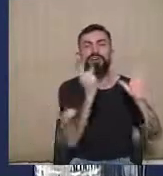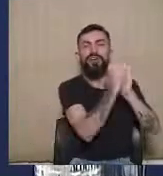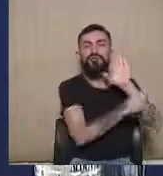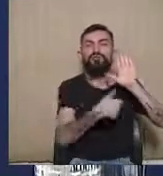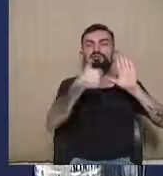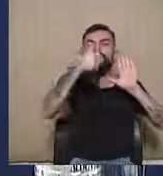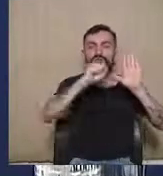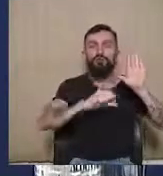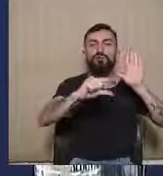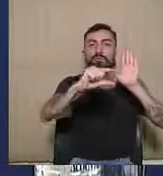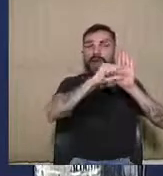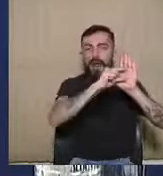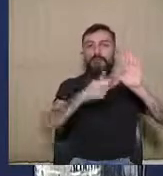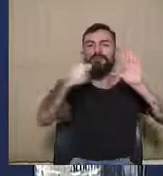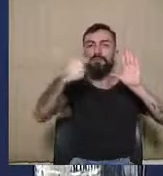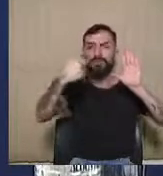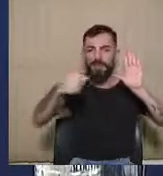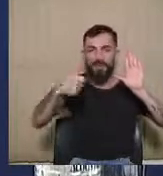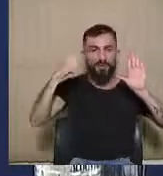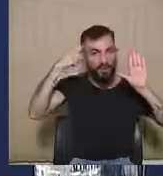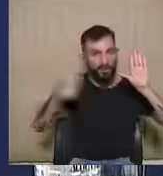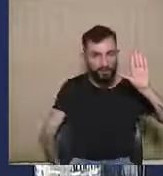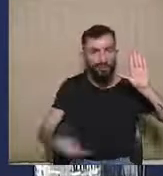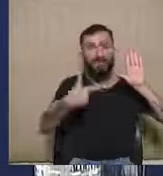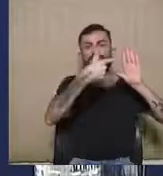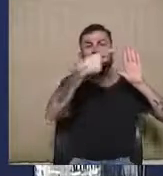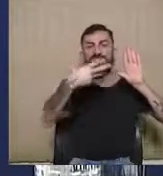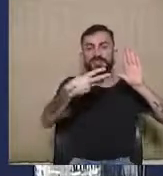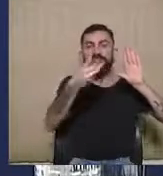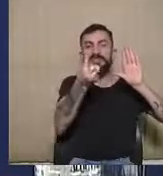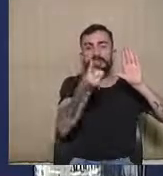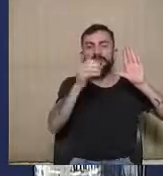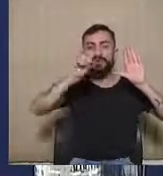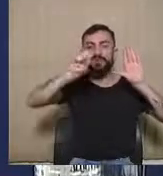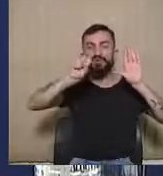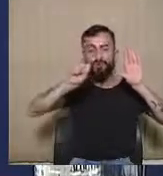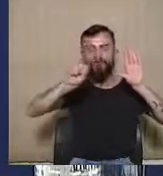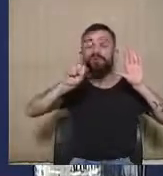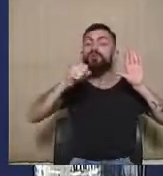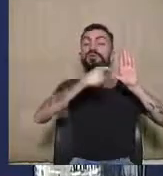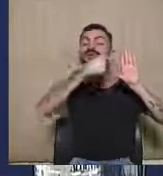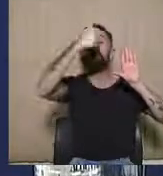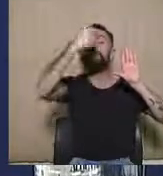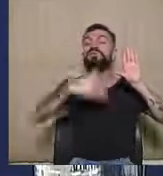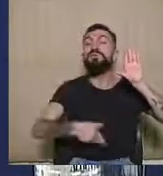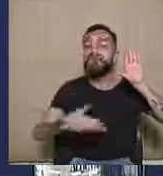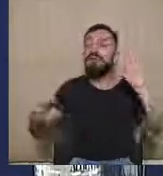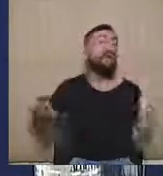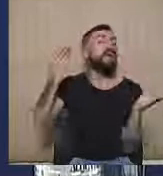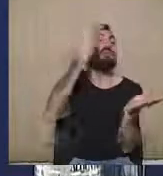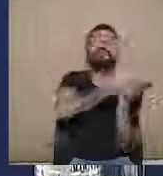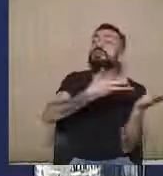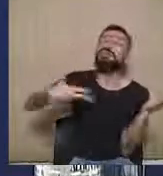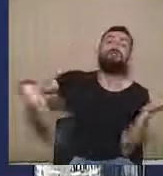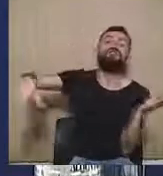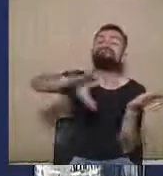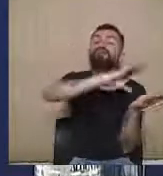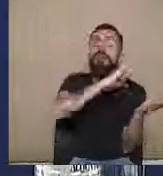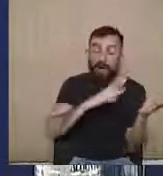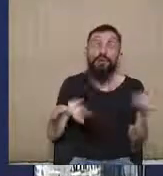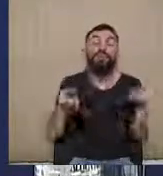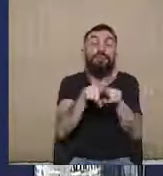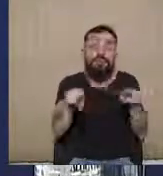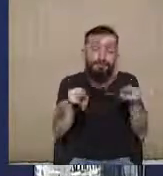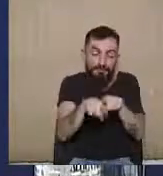18, parágrafo 1º da Resolução 23.608, no que toca às representações em geral. Isso também vem